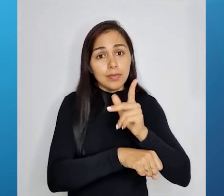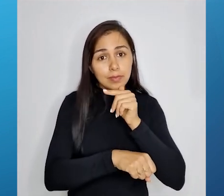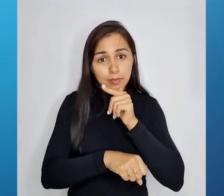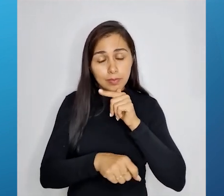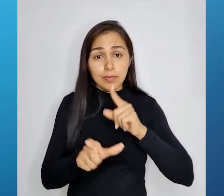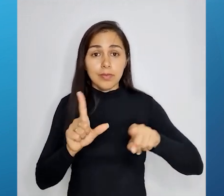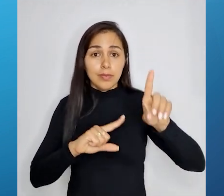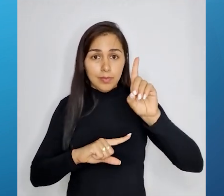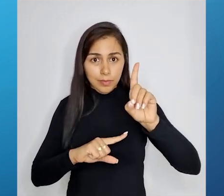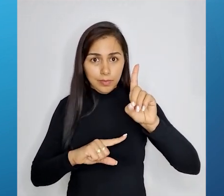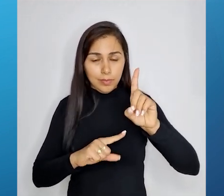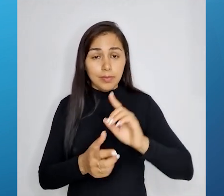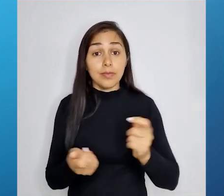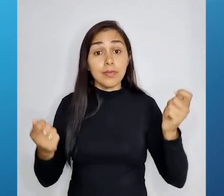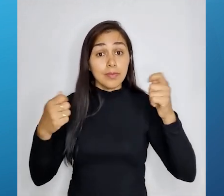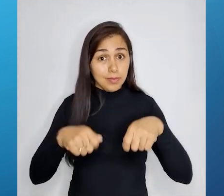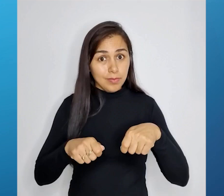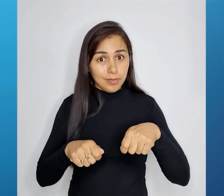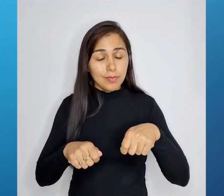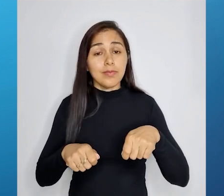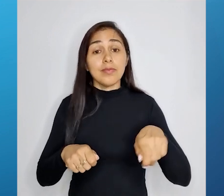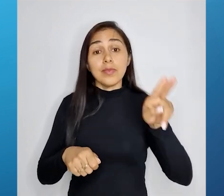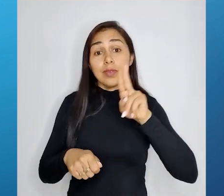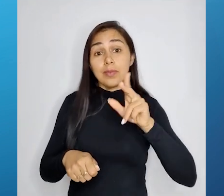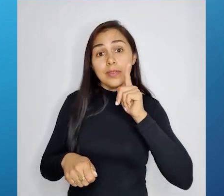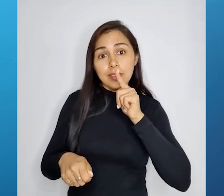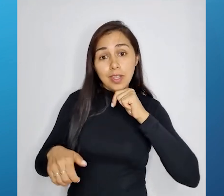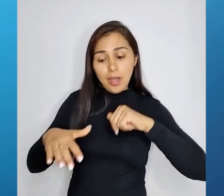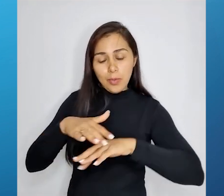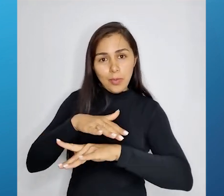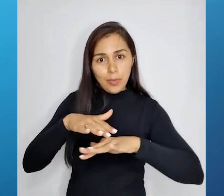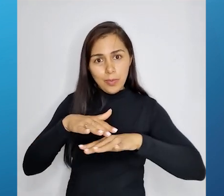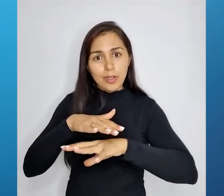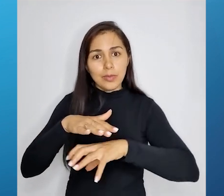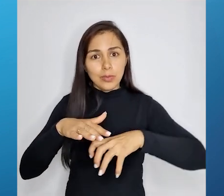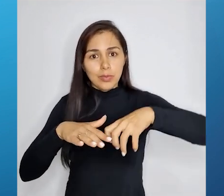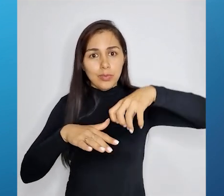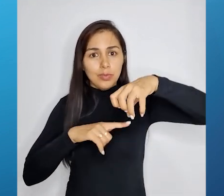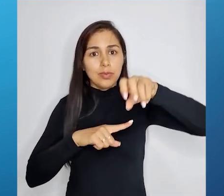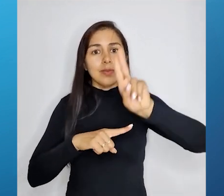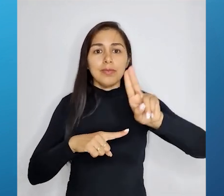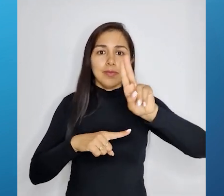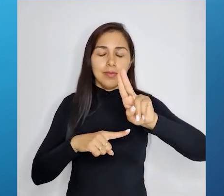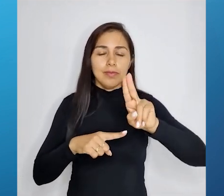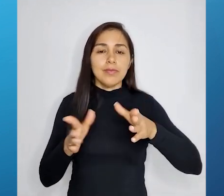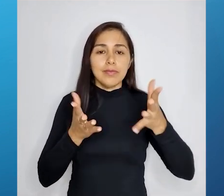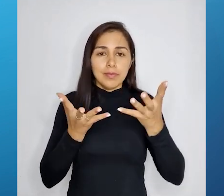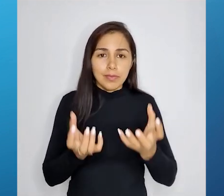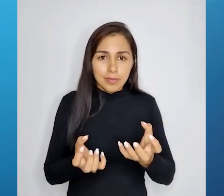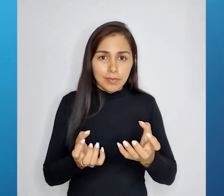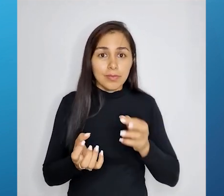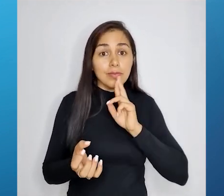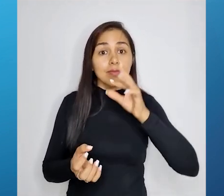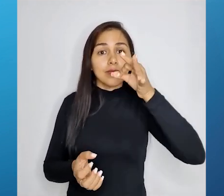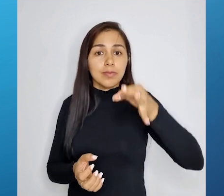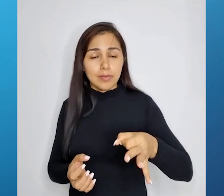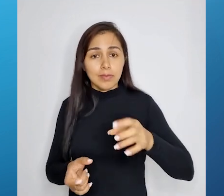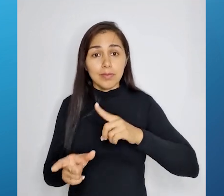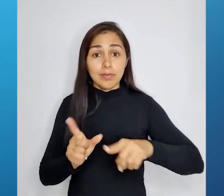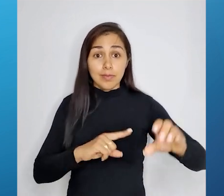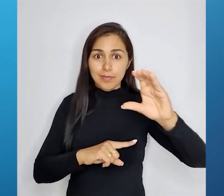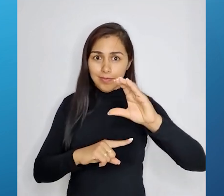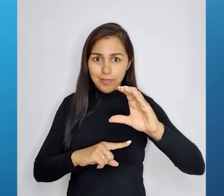Ou letra D. Permitindo a extração irrestrita de água subterrânea durante secas? Qual é a nossa resposta correta?